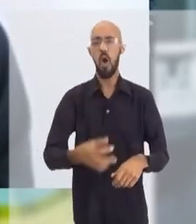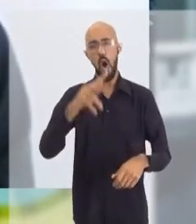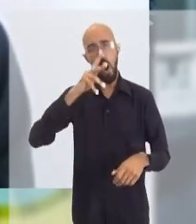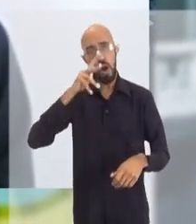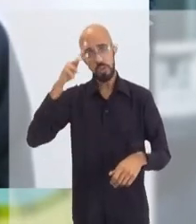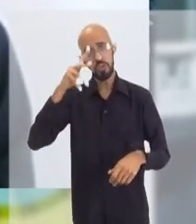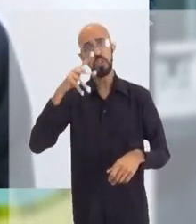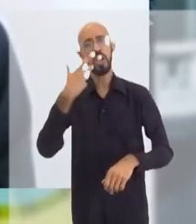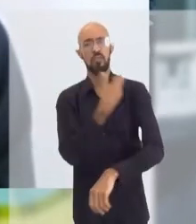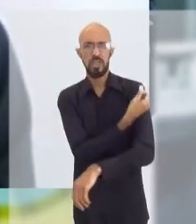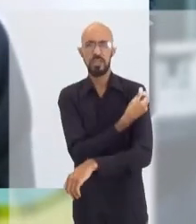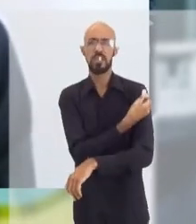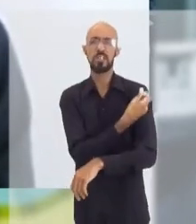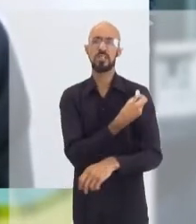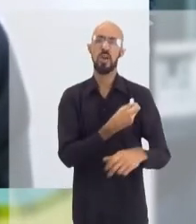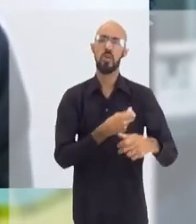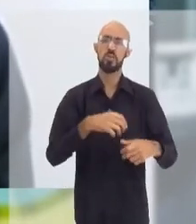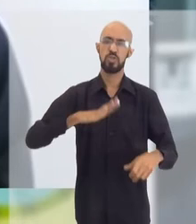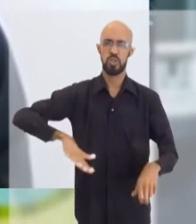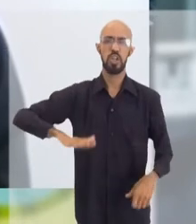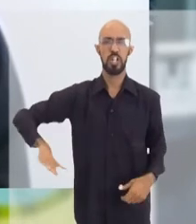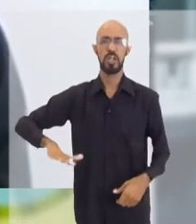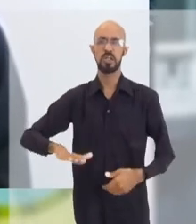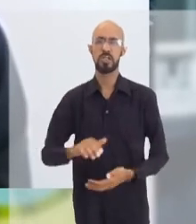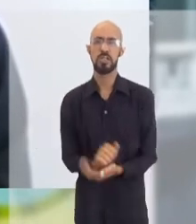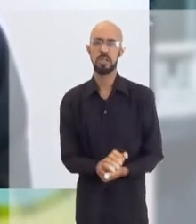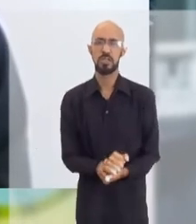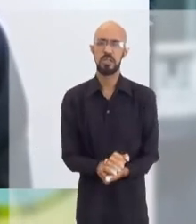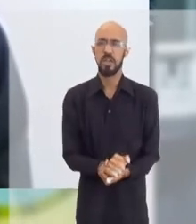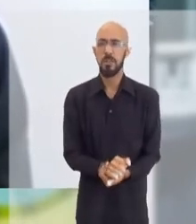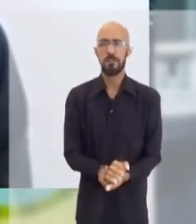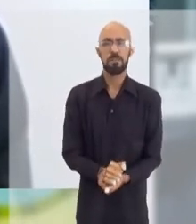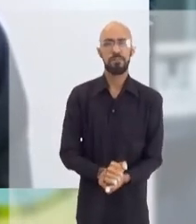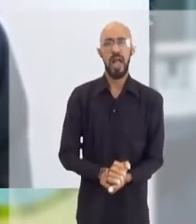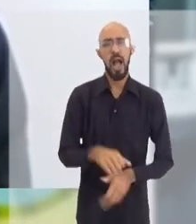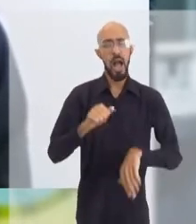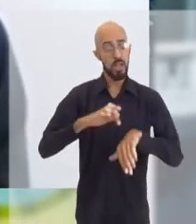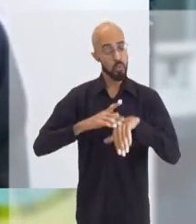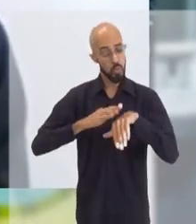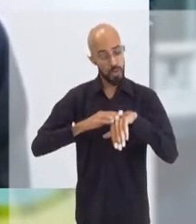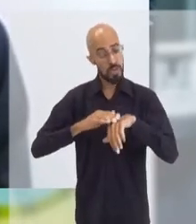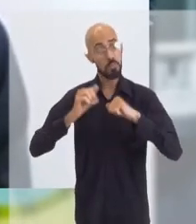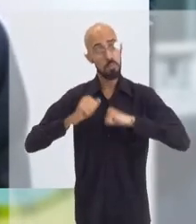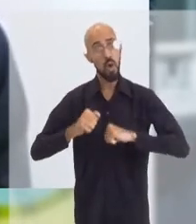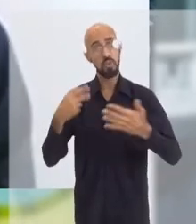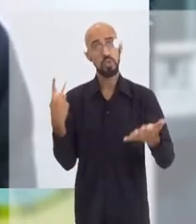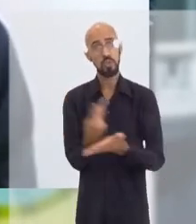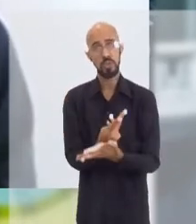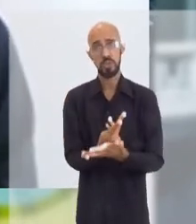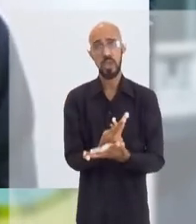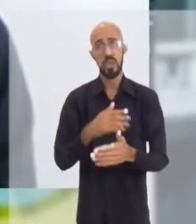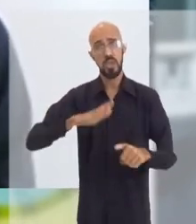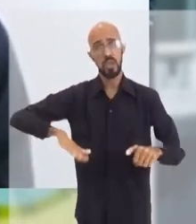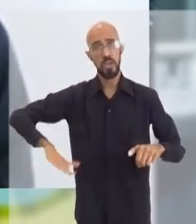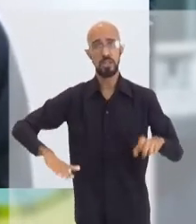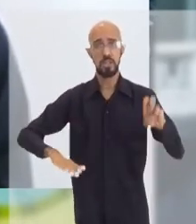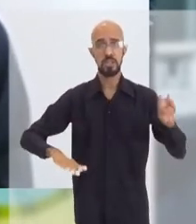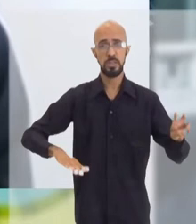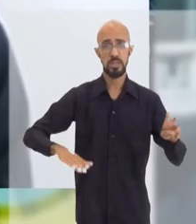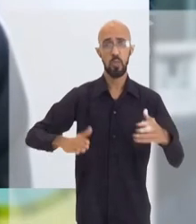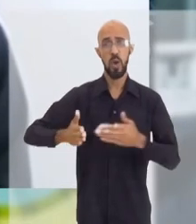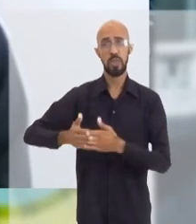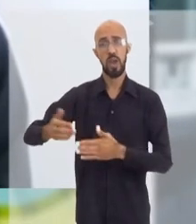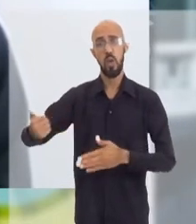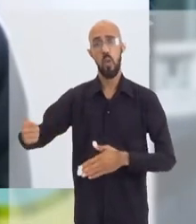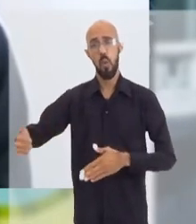vacinação da criança. A Covid-19, a carga da doença na pediatria, não é desprezível. Crianças de 5 a